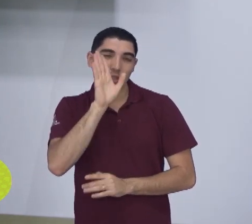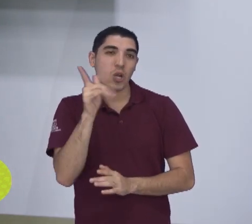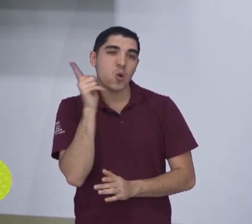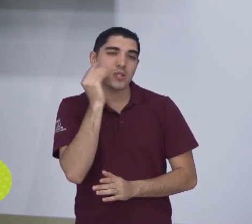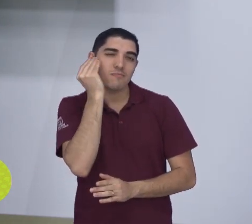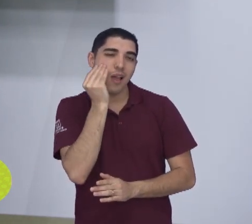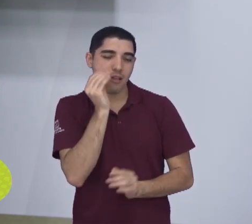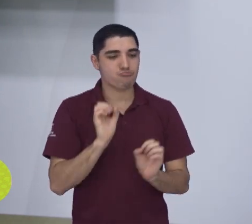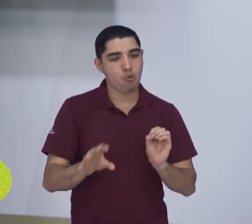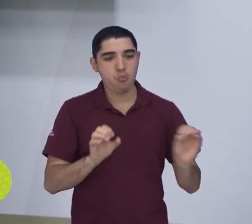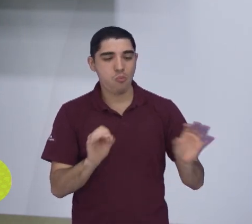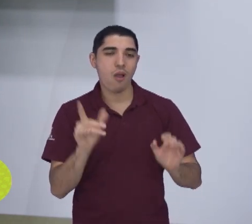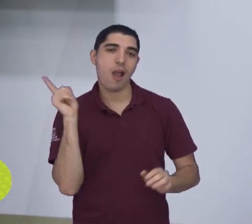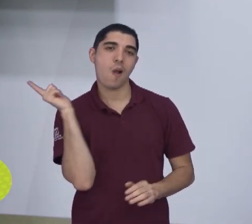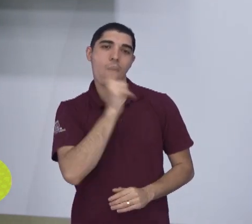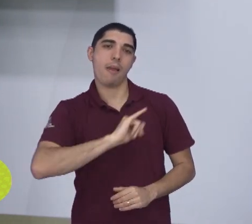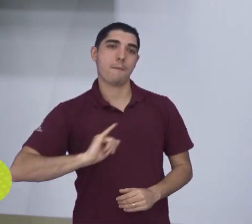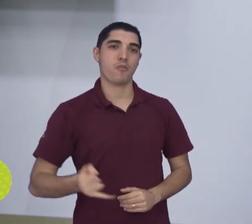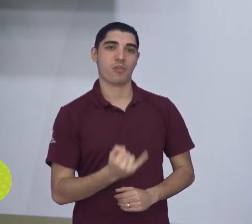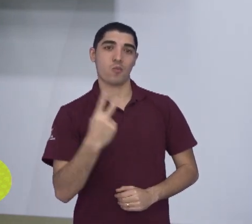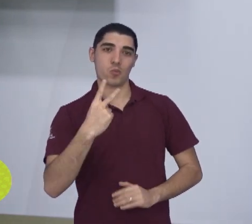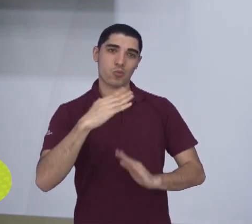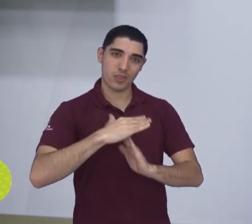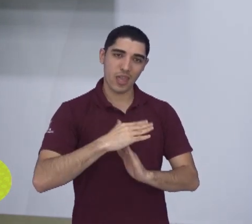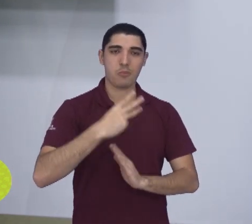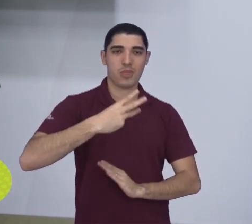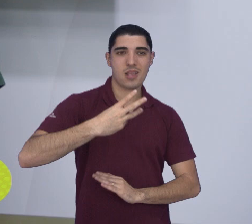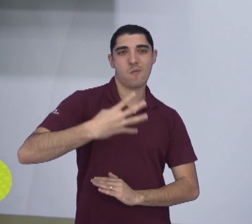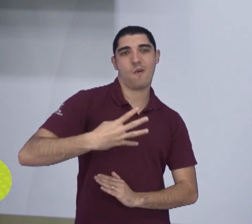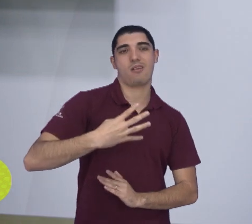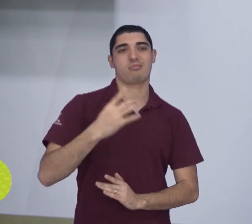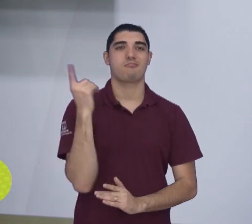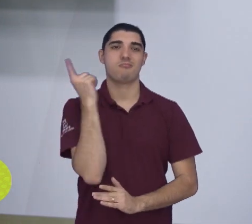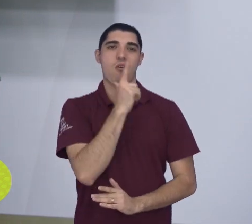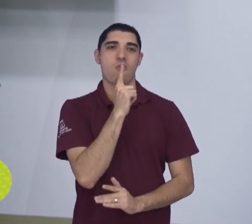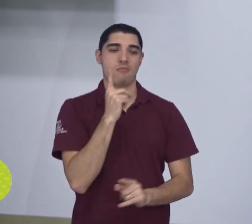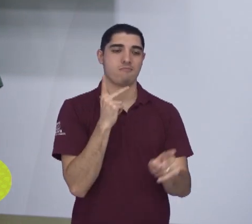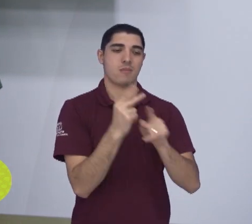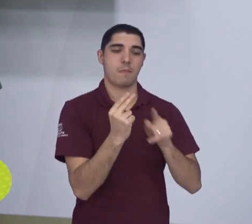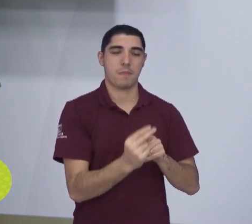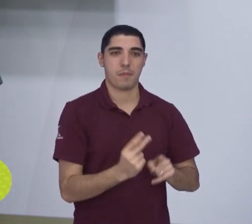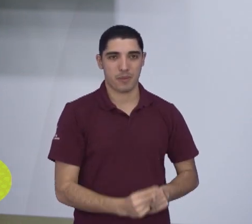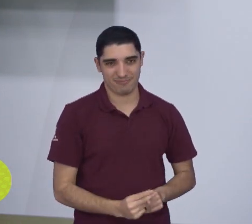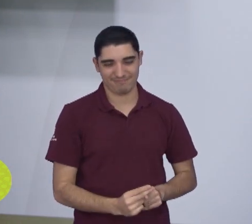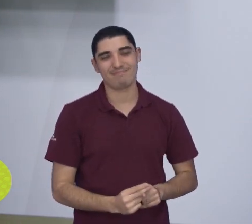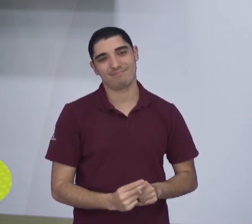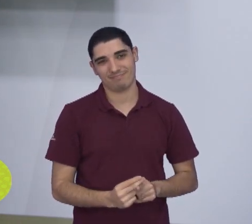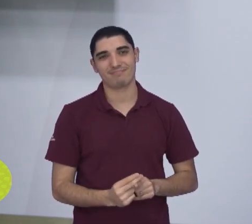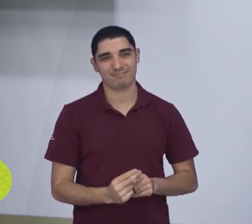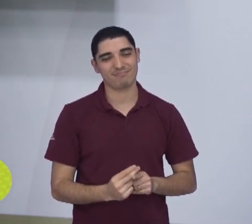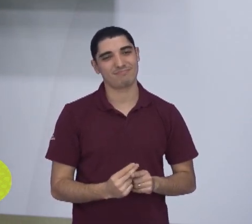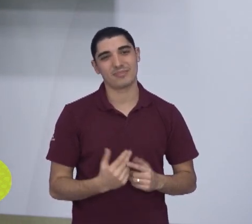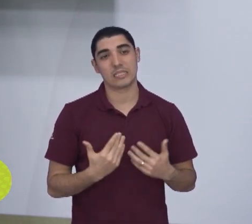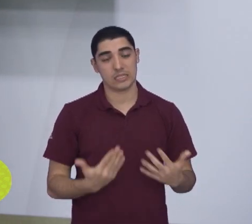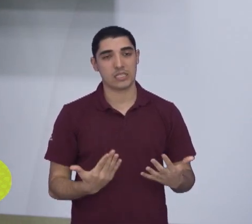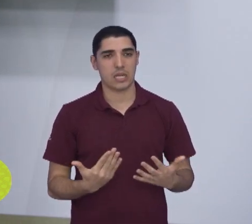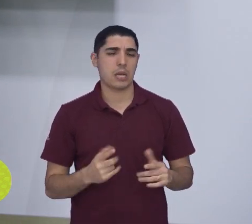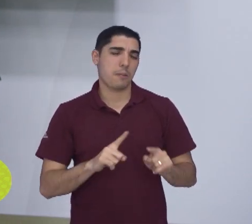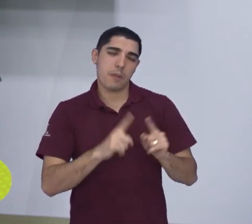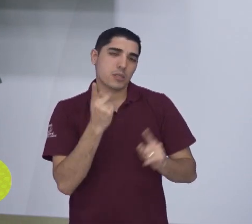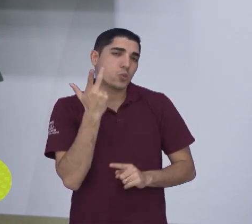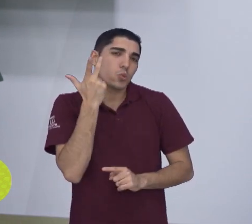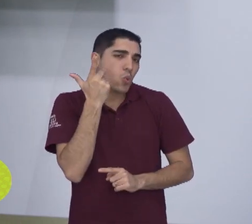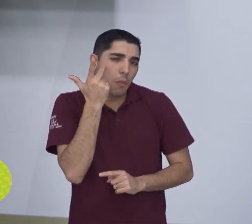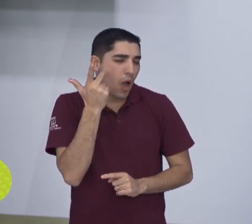acabou levando o jogo para a vitória, que em certa circunstância já era previsto,